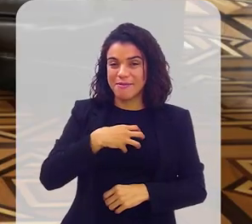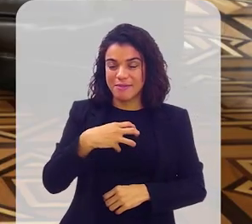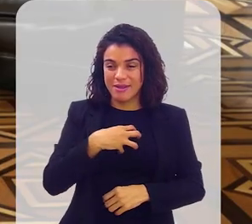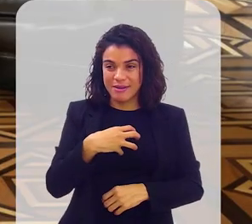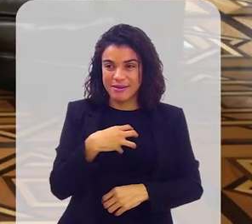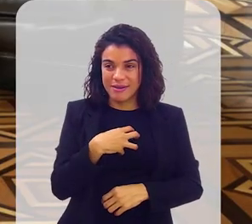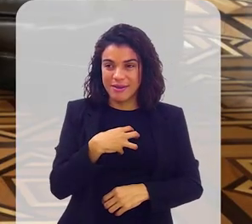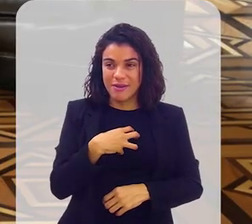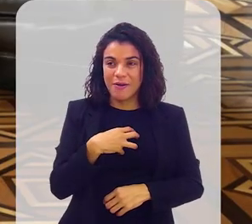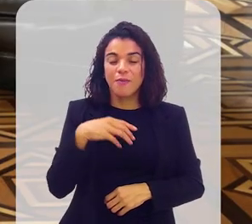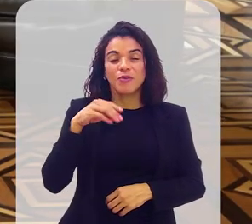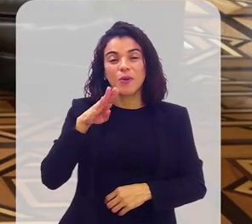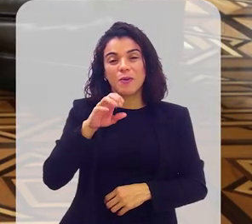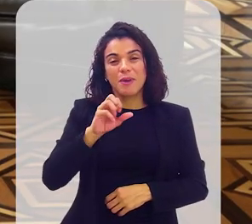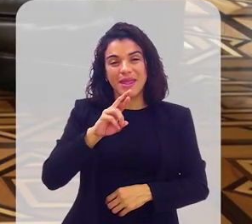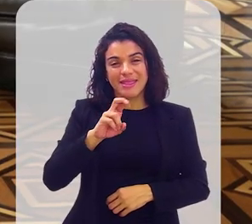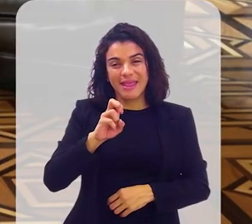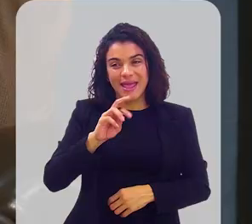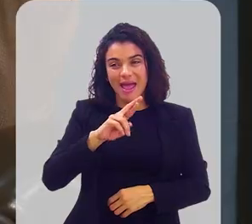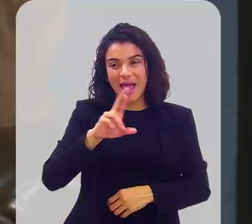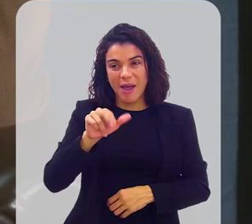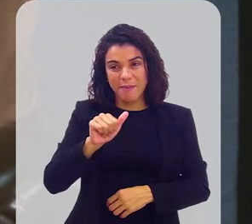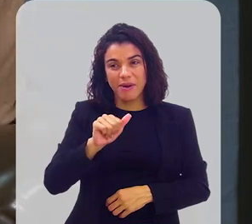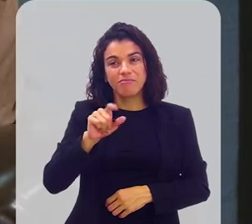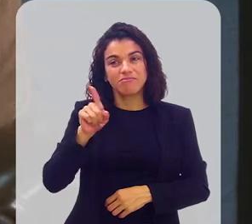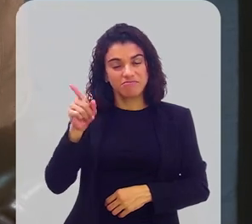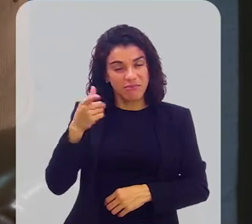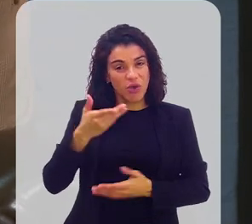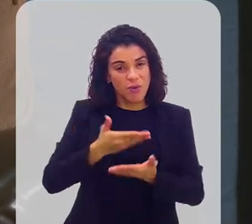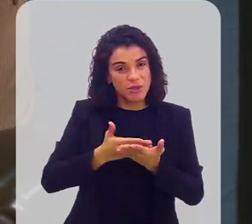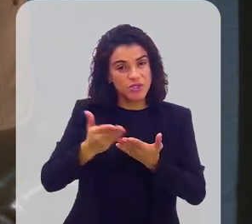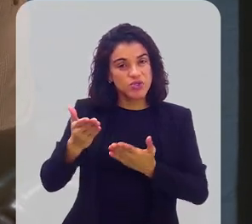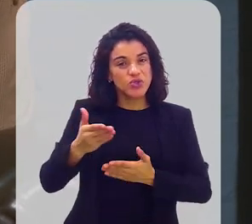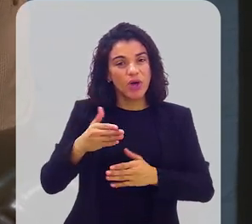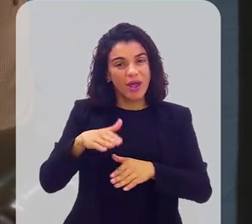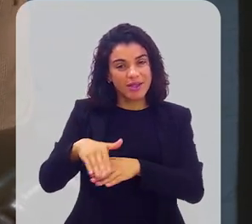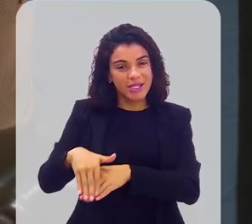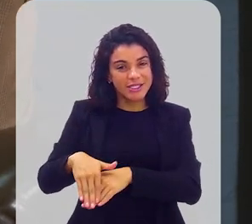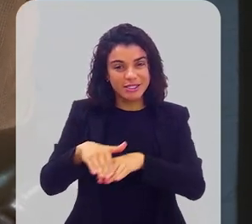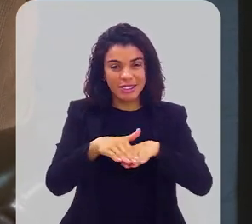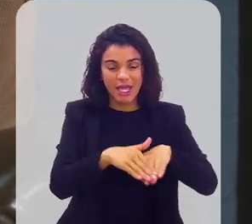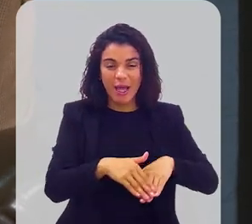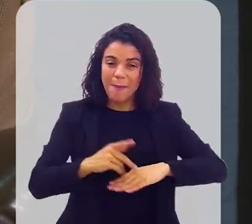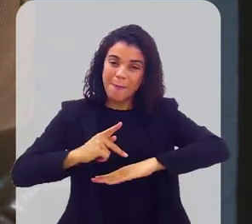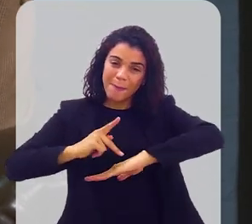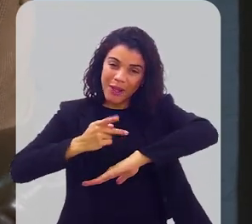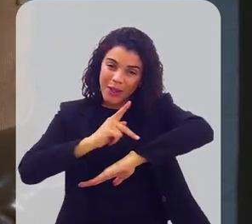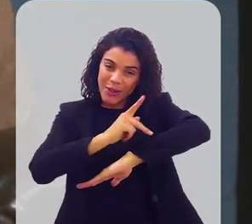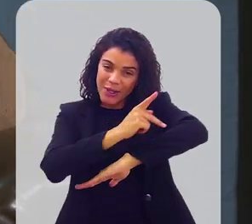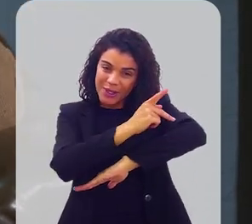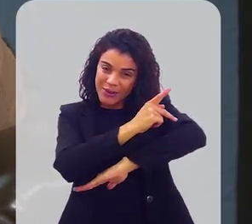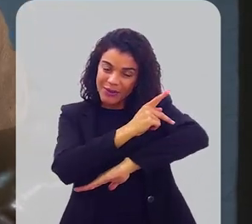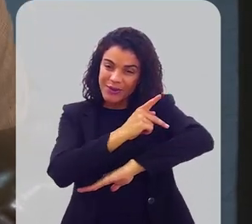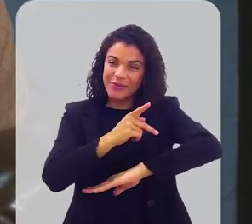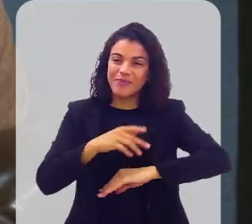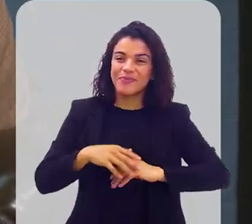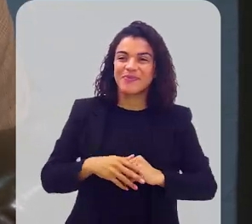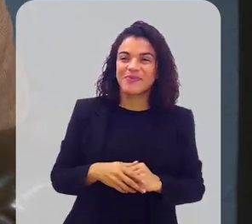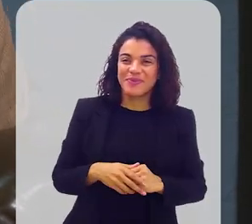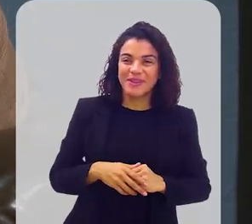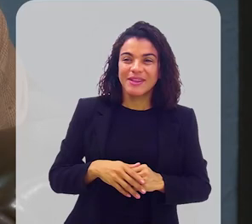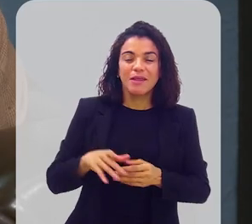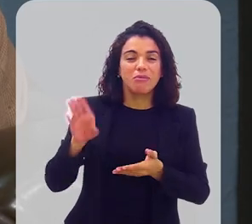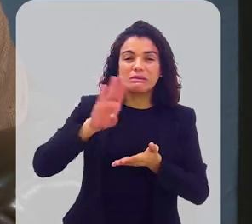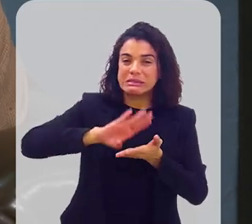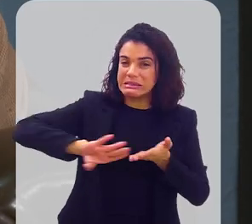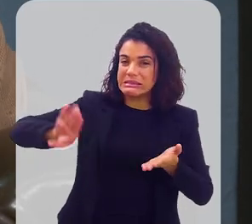Joel. O beterraba fez parte do disco do Tchan. Pelourinho. Depois tiraram ele.